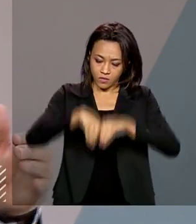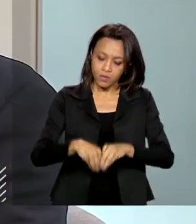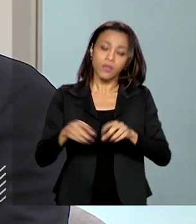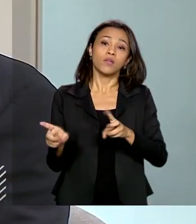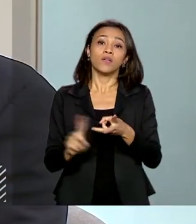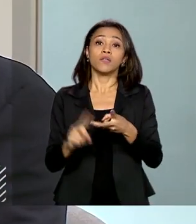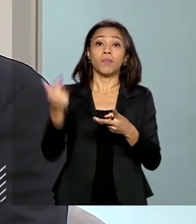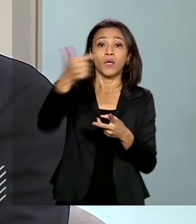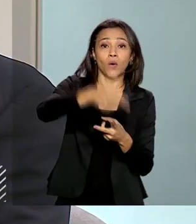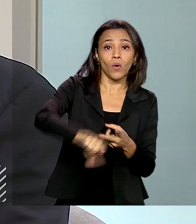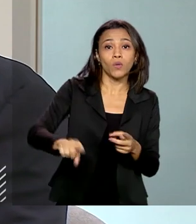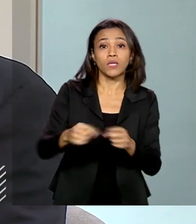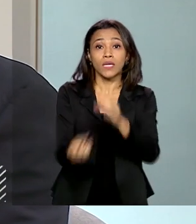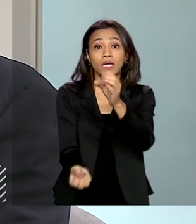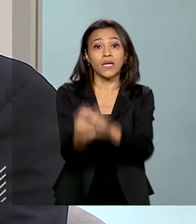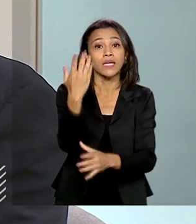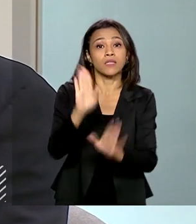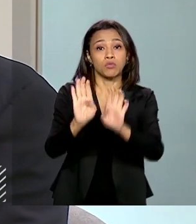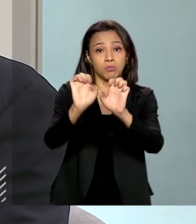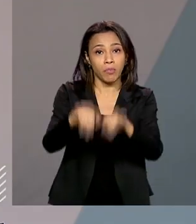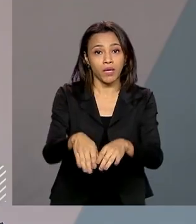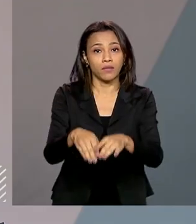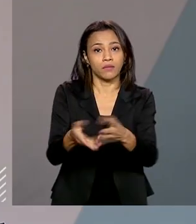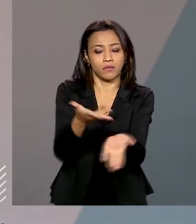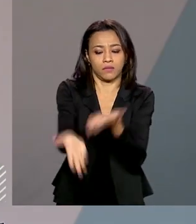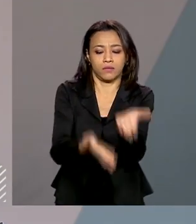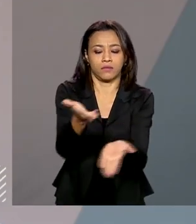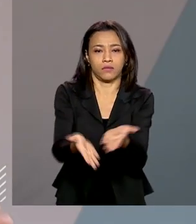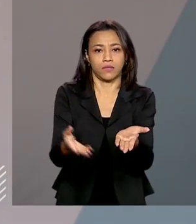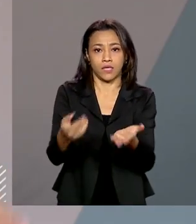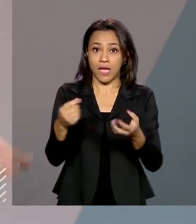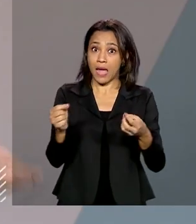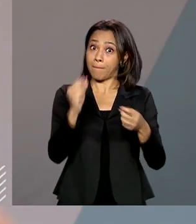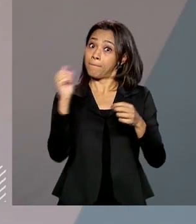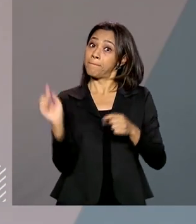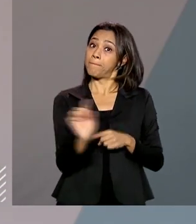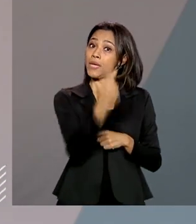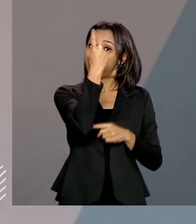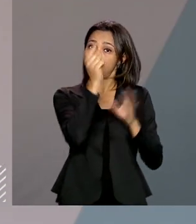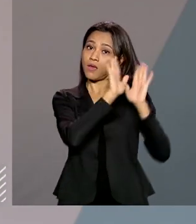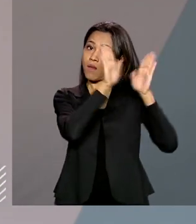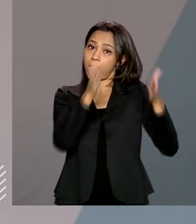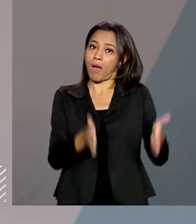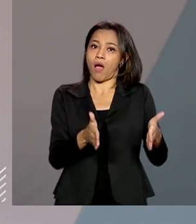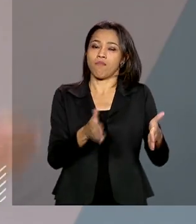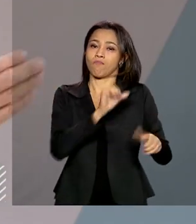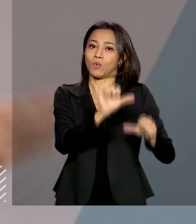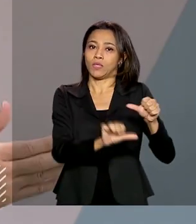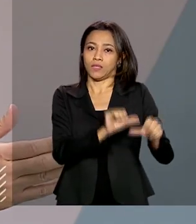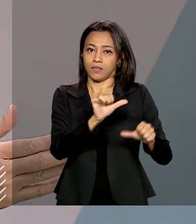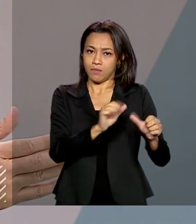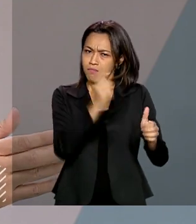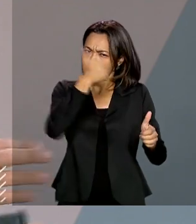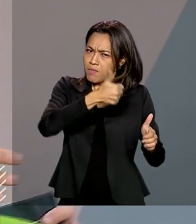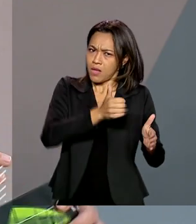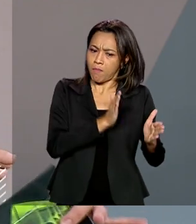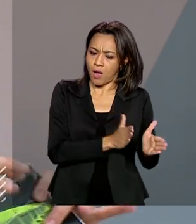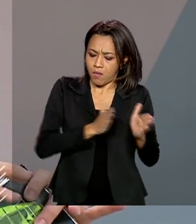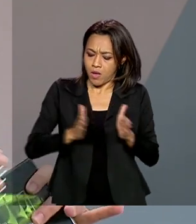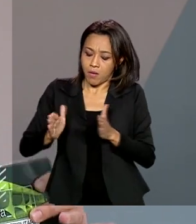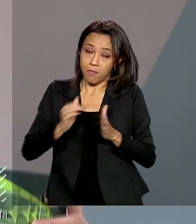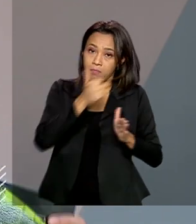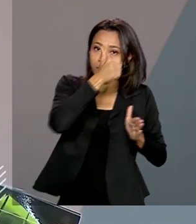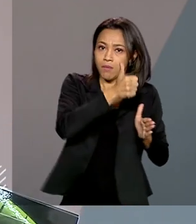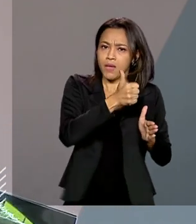serviços no valor de 12%. Essa é a primeira parte da reforma tributária do governo federal. Como que o senhor avalia